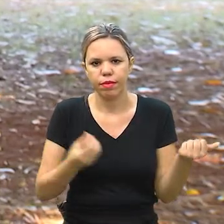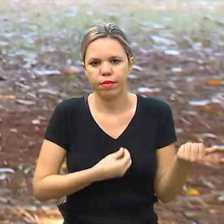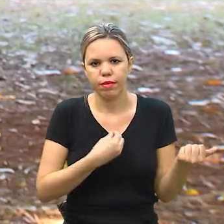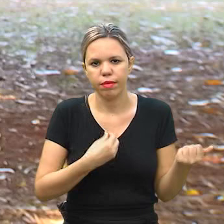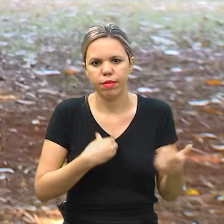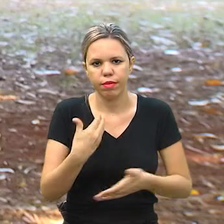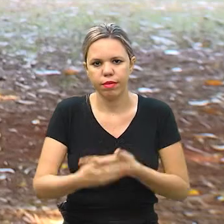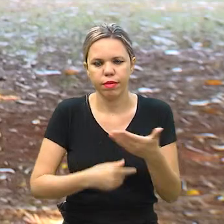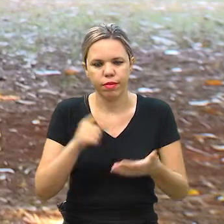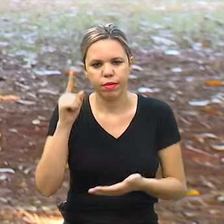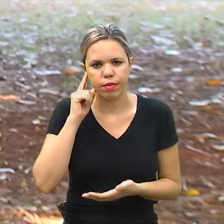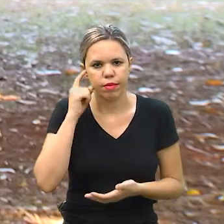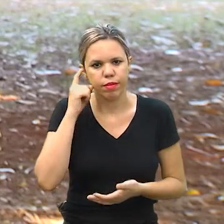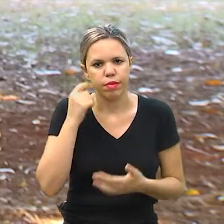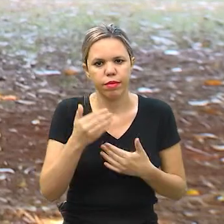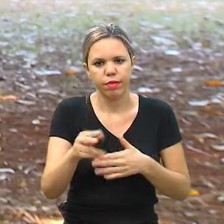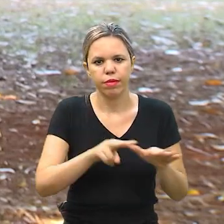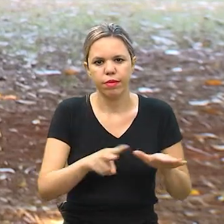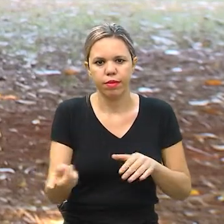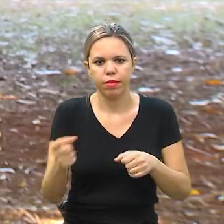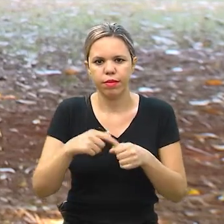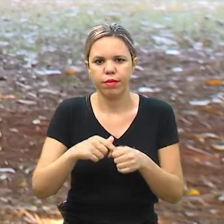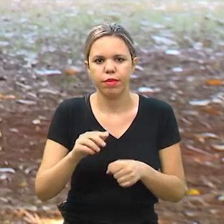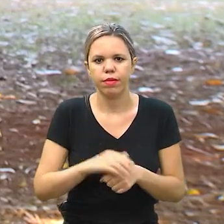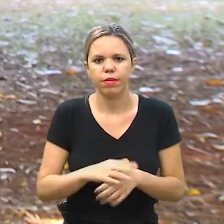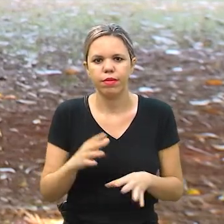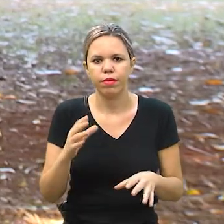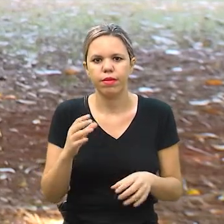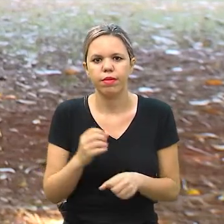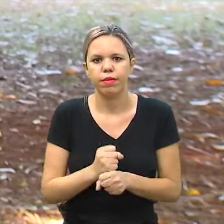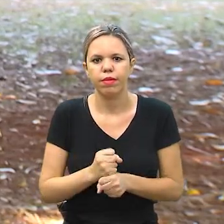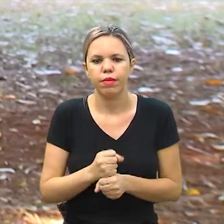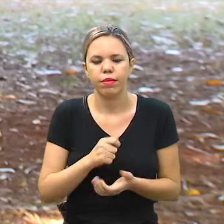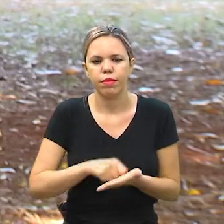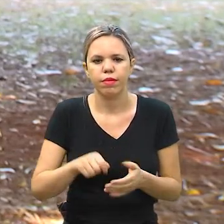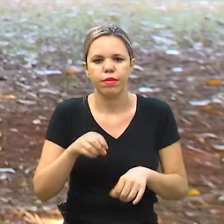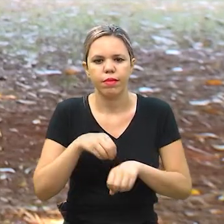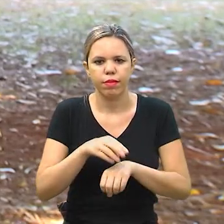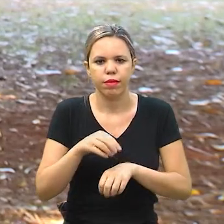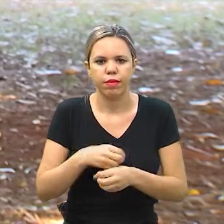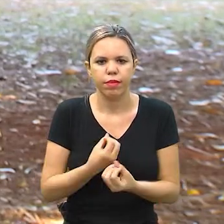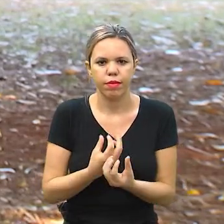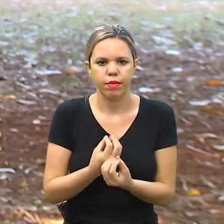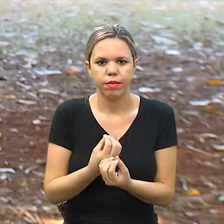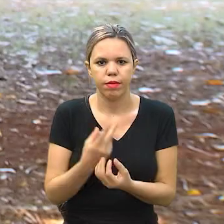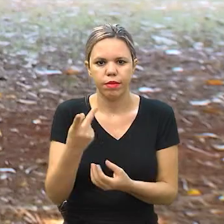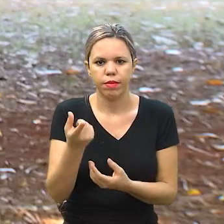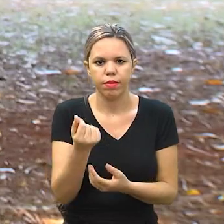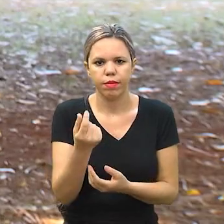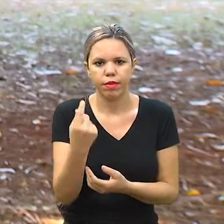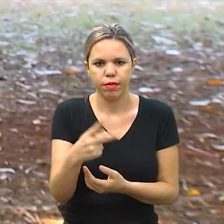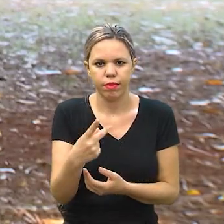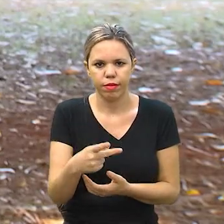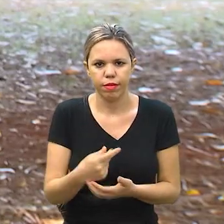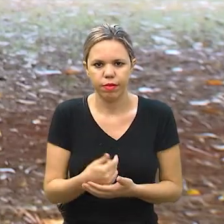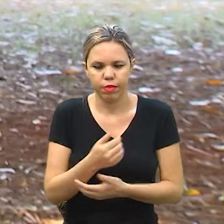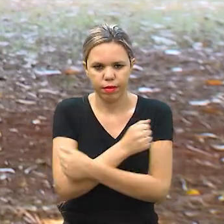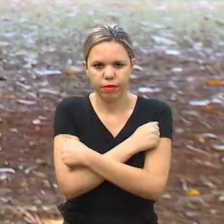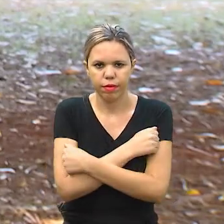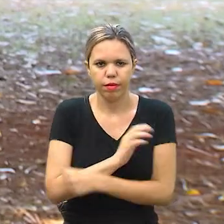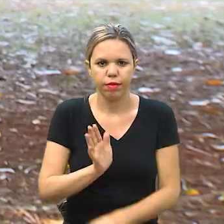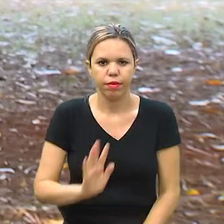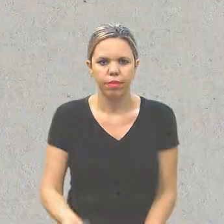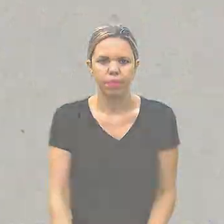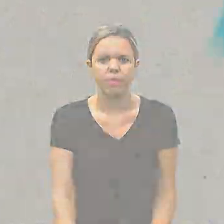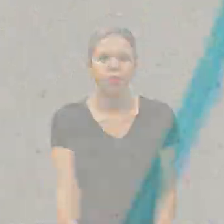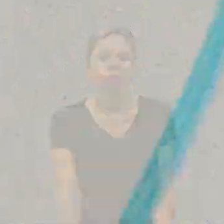no dia a dia. Na próxima semana a gente volta com muito mais das informações aí das suas finanças para você. Grande abraço, até